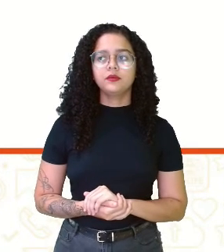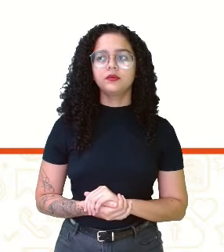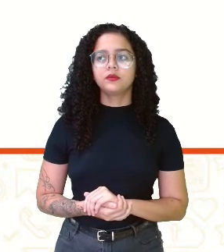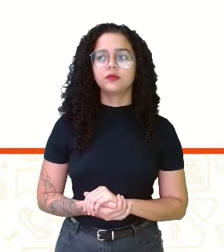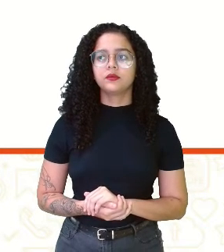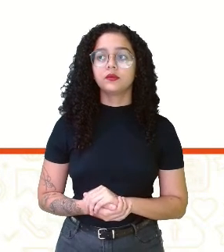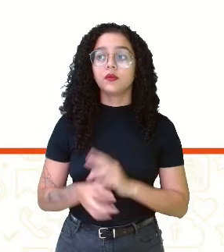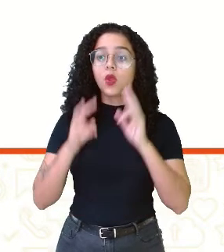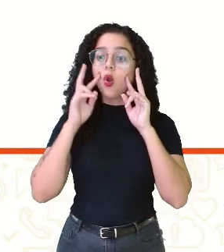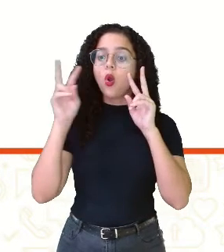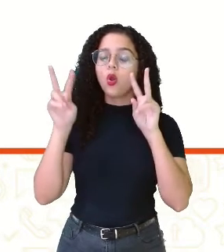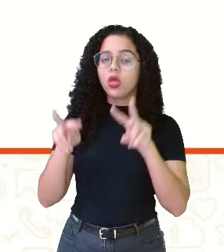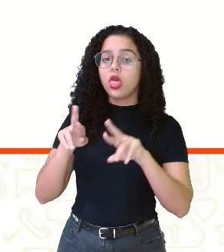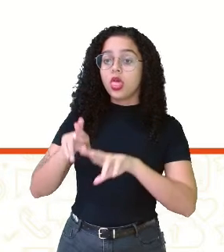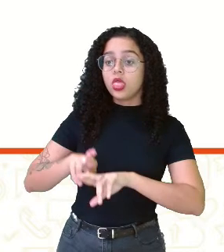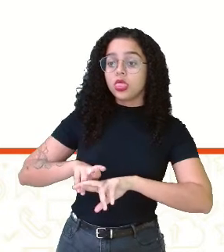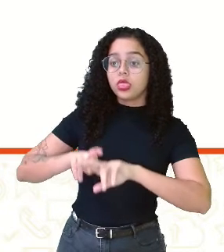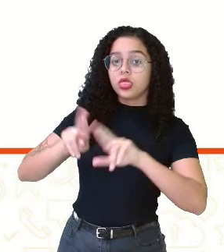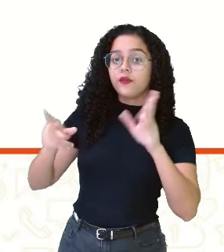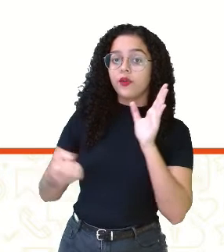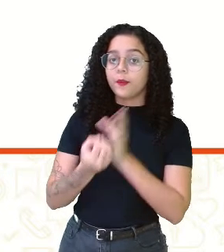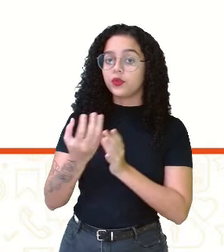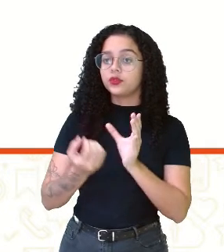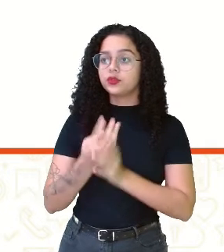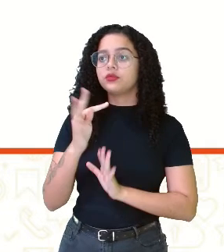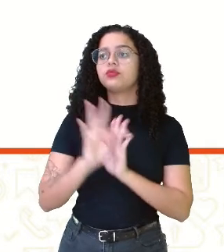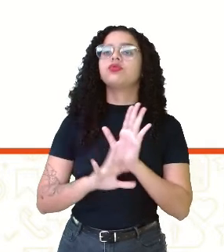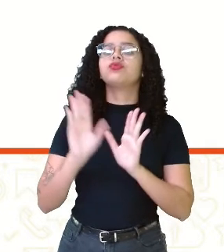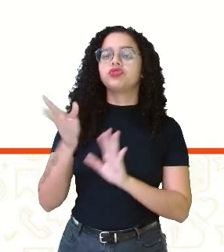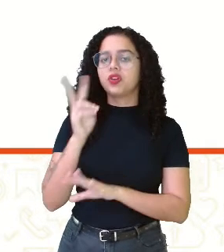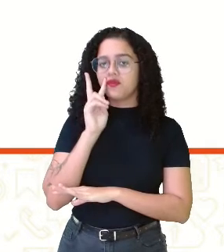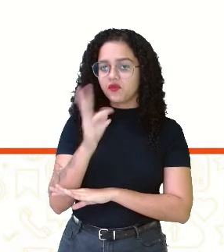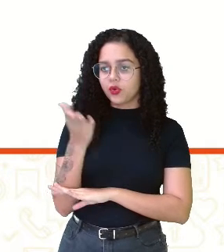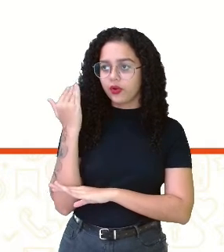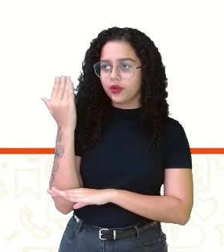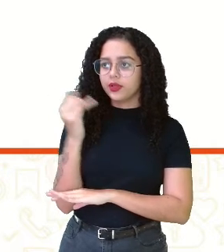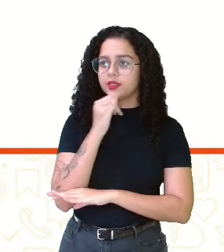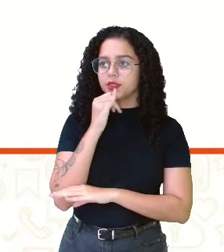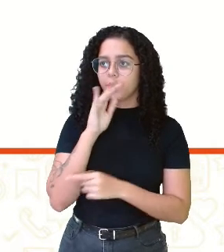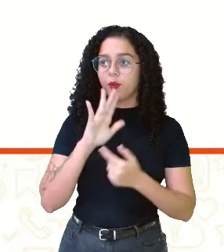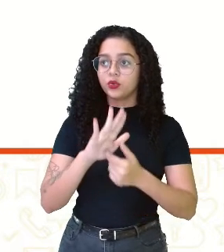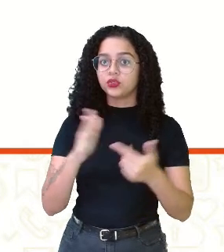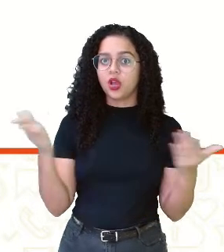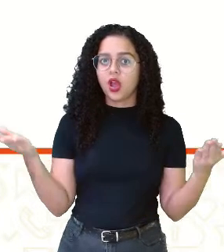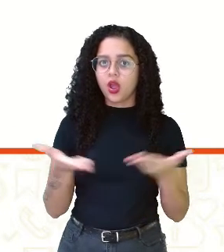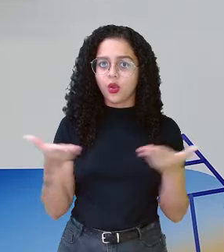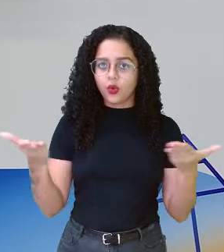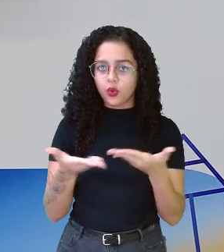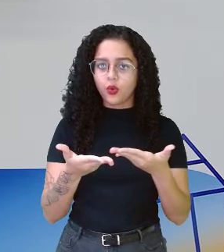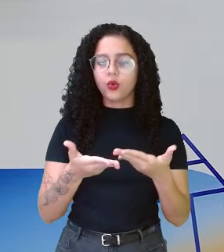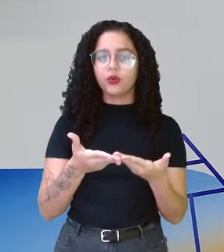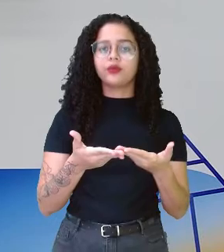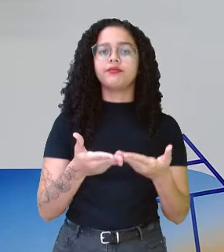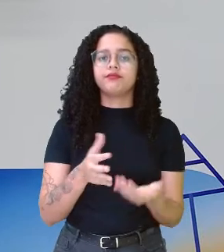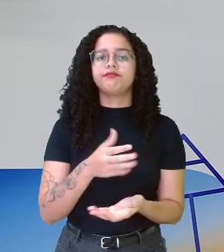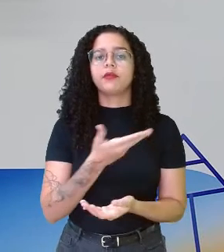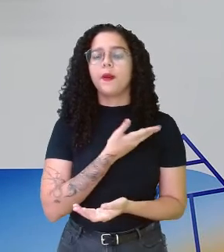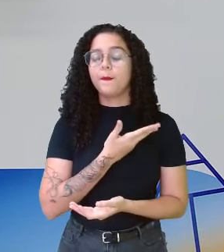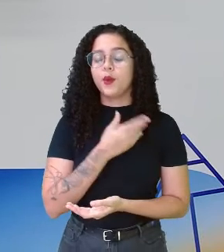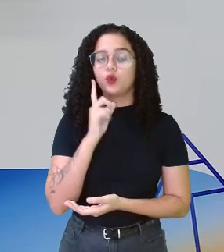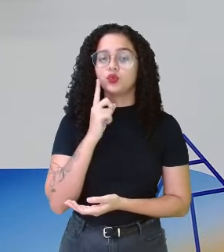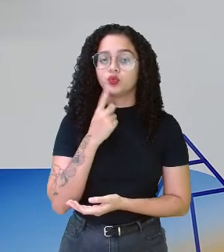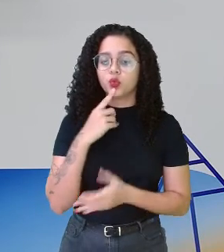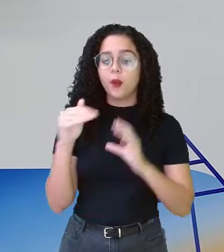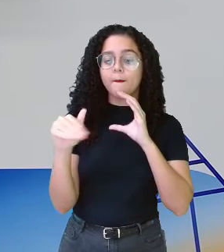Olhar diferenciado na produção escrita, que foi o que acabamos de ver no exemplo que eu mostrei agora do nosso colega surdo, que,